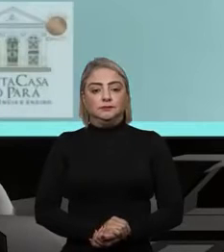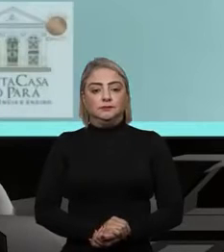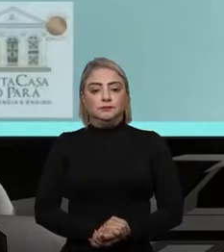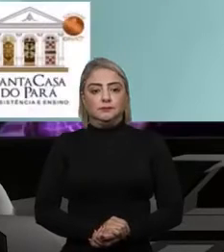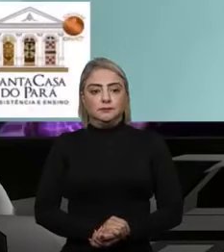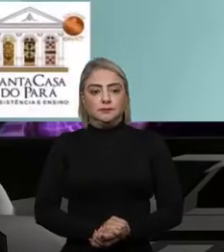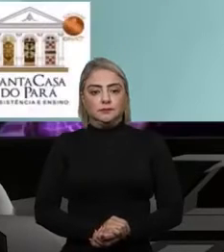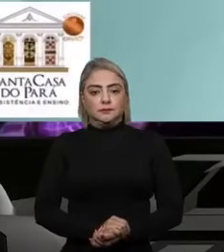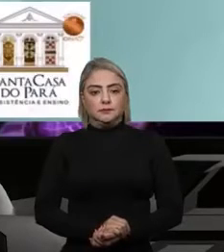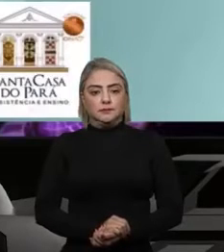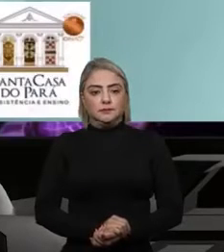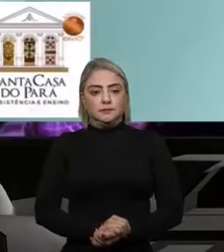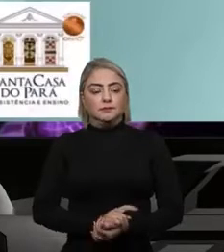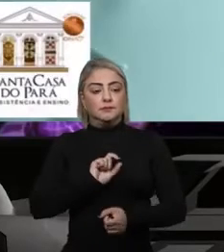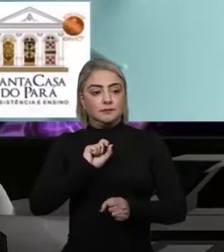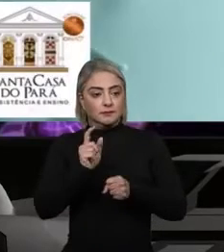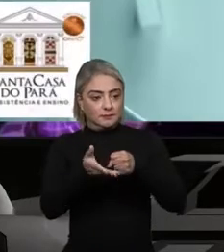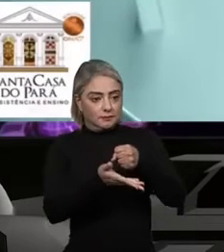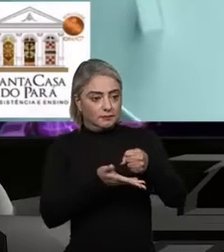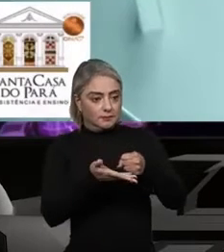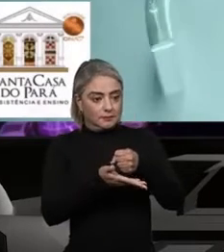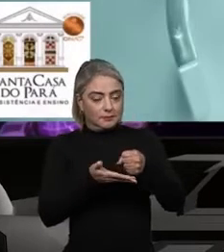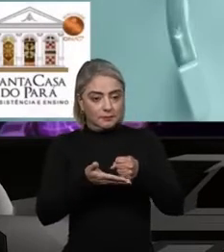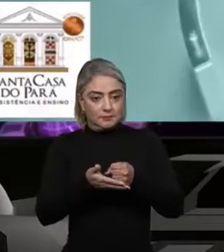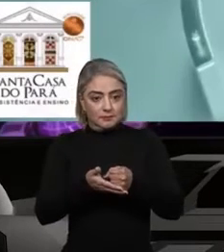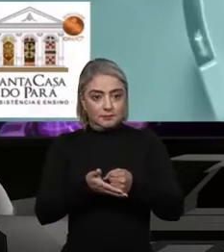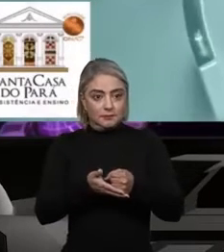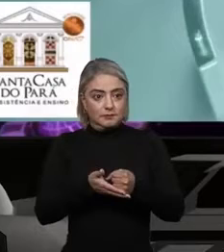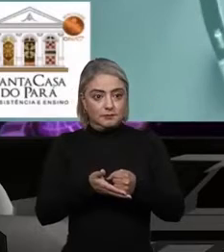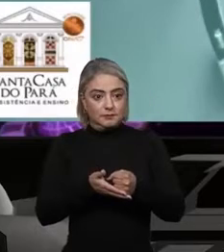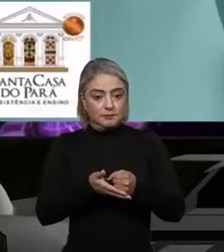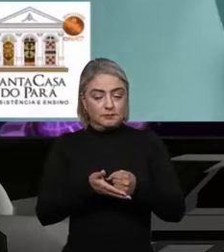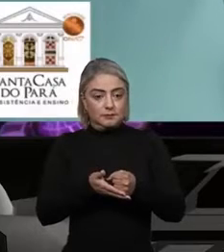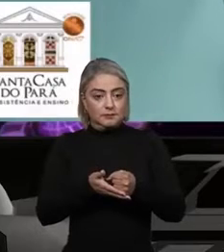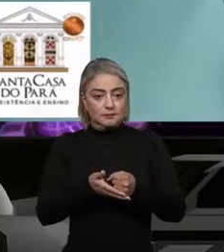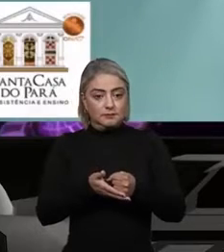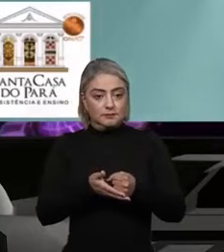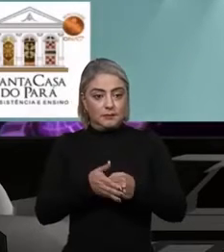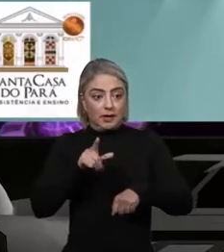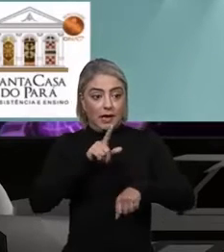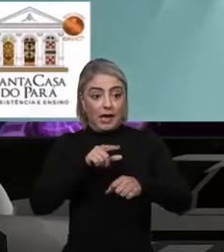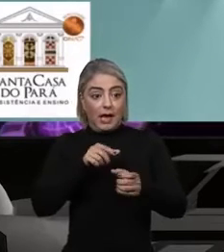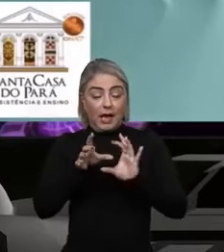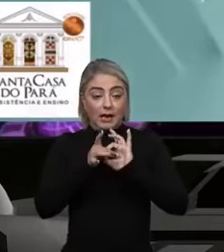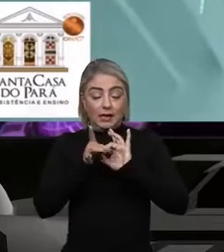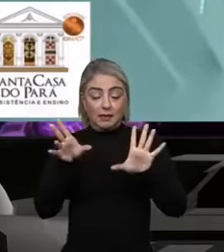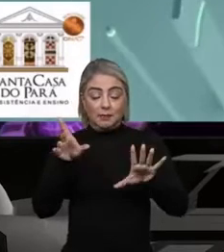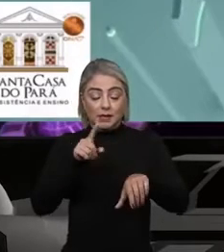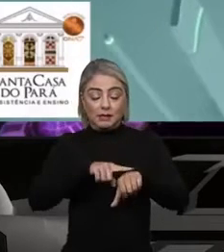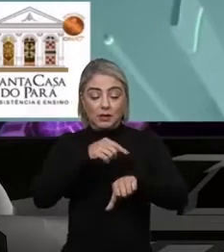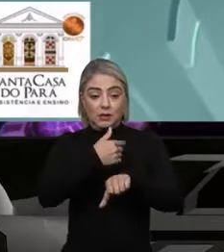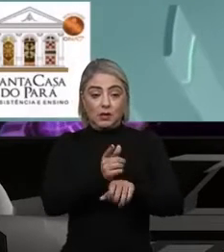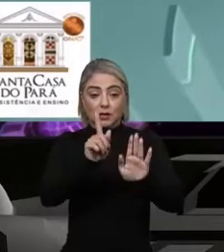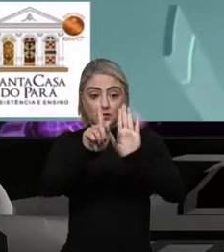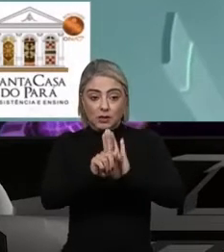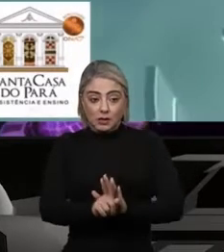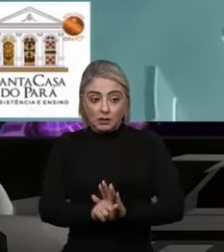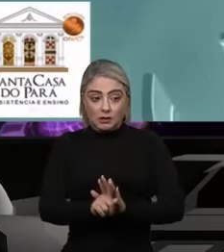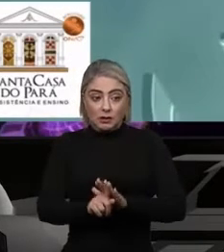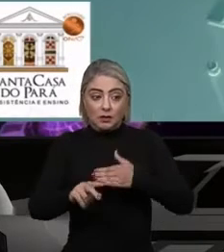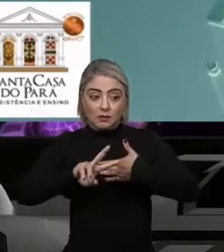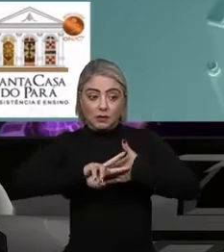Então, basicamente é isso, a palavra de ordem é alta no tempo certo, é gestão das causas de